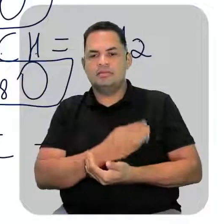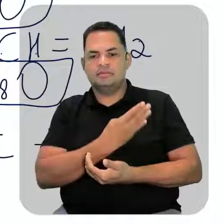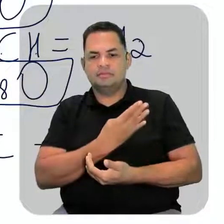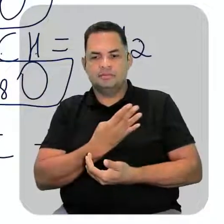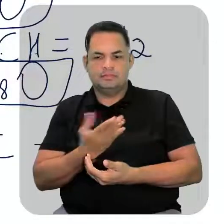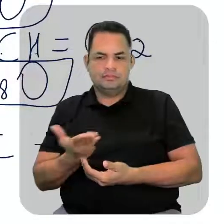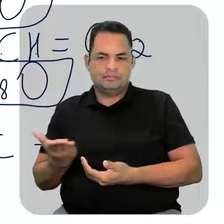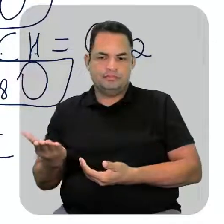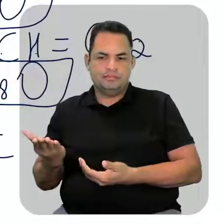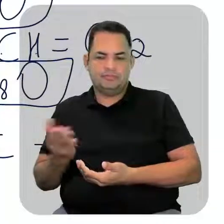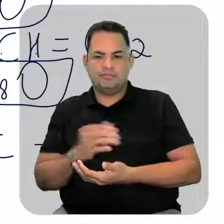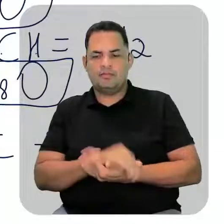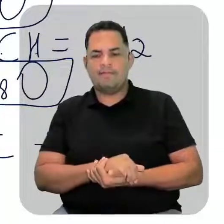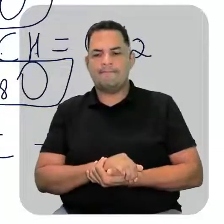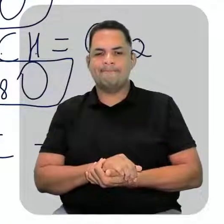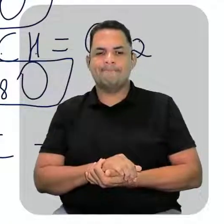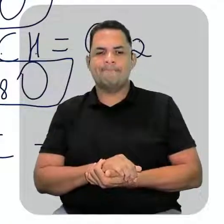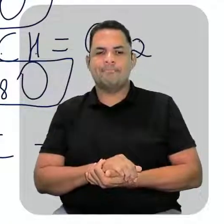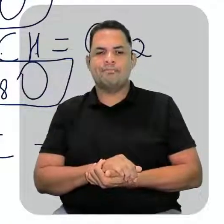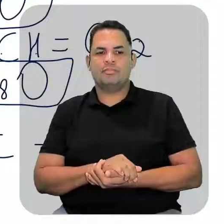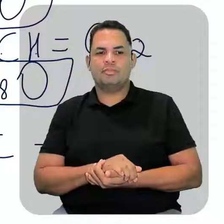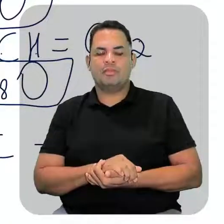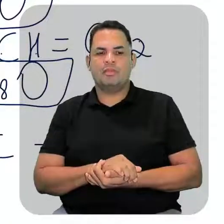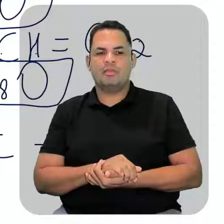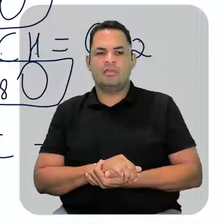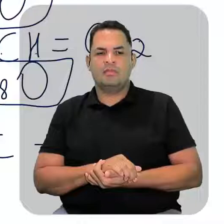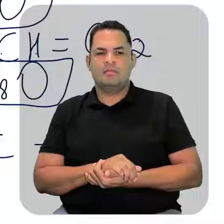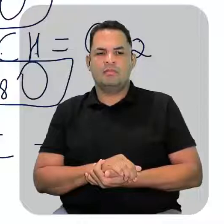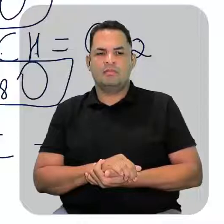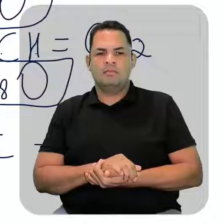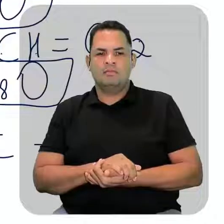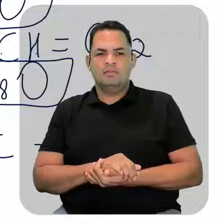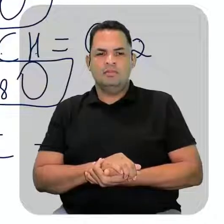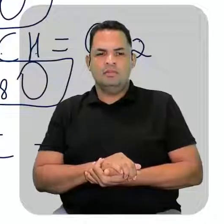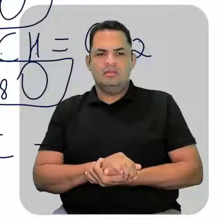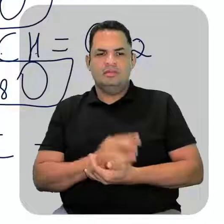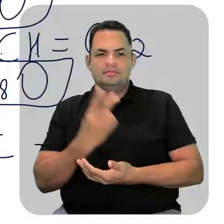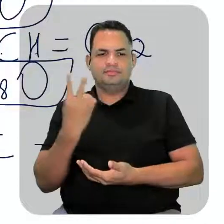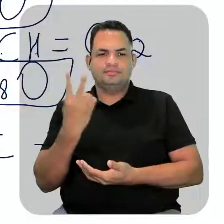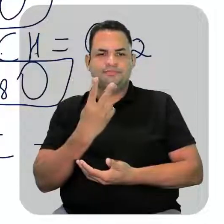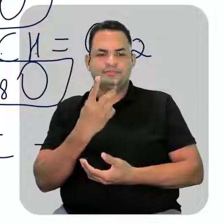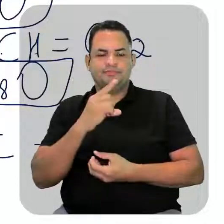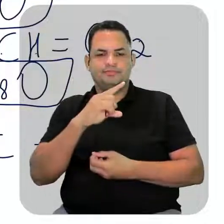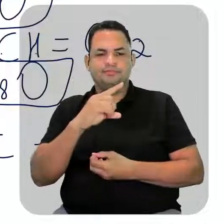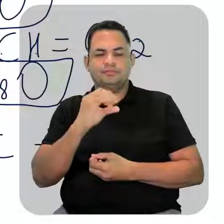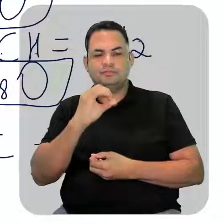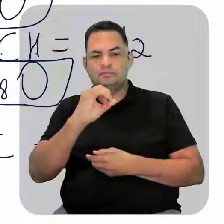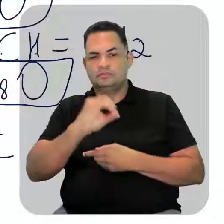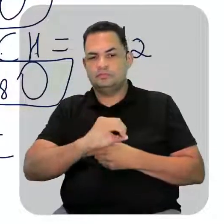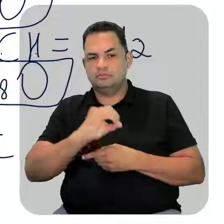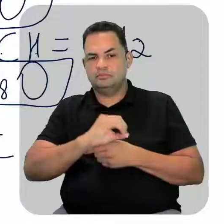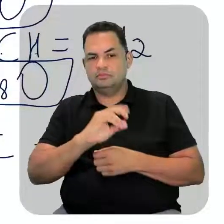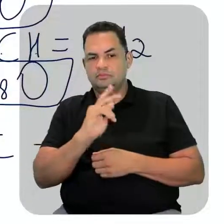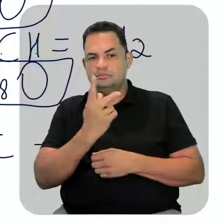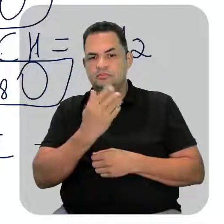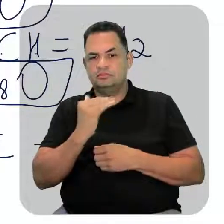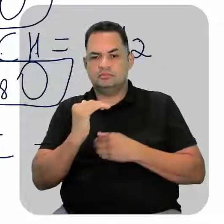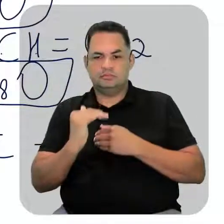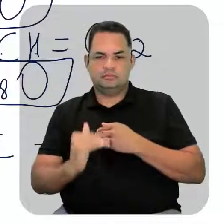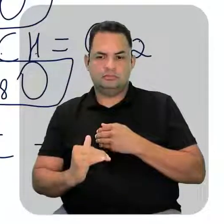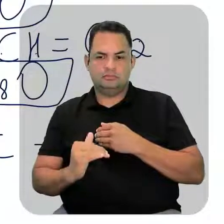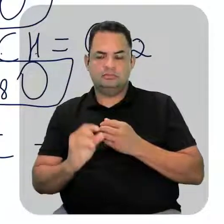3, 4 carbonos. Se é um aldeído, ele vai ter aqui, ó, dupla oxigênio e o hidrogênio aqui embaixo.